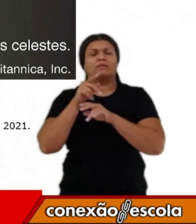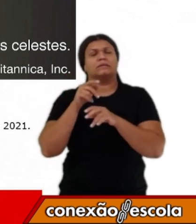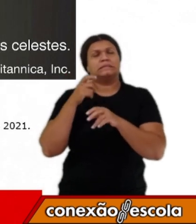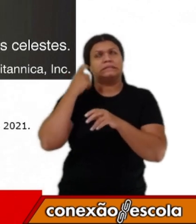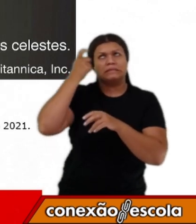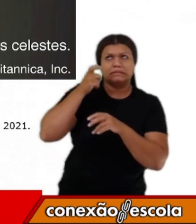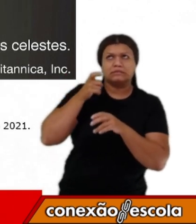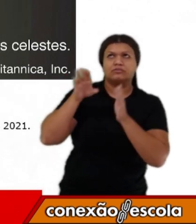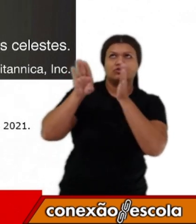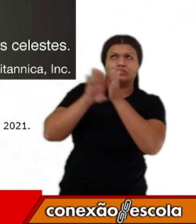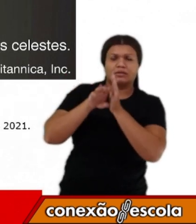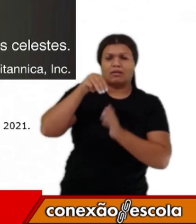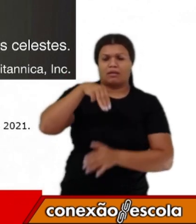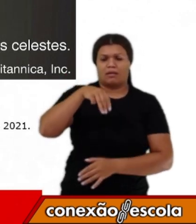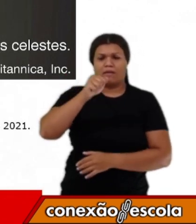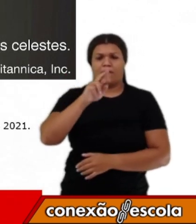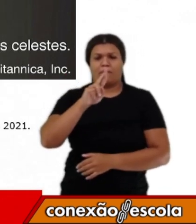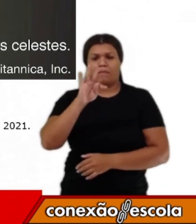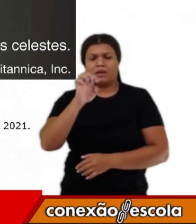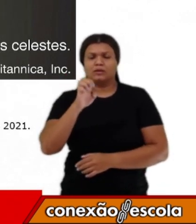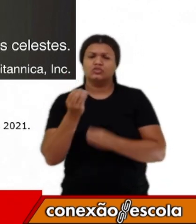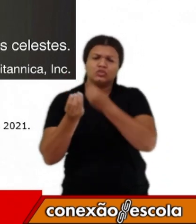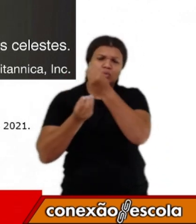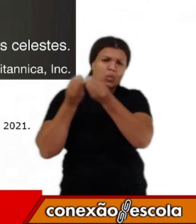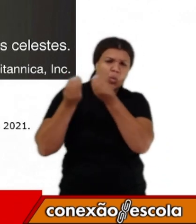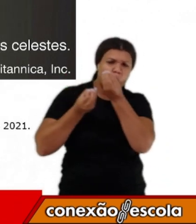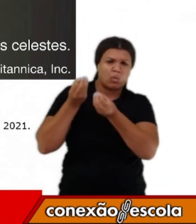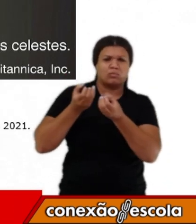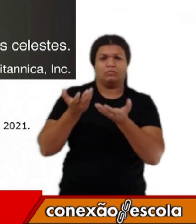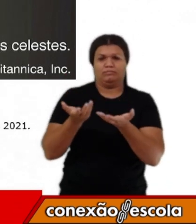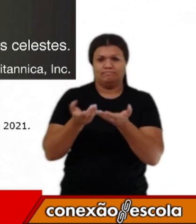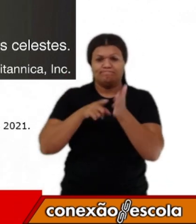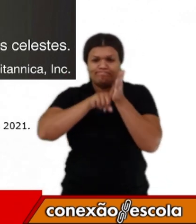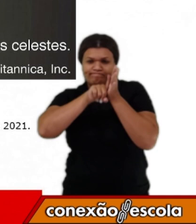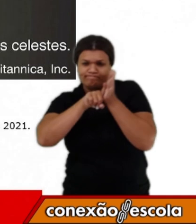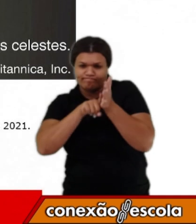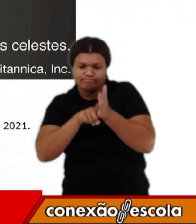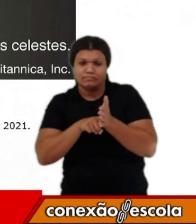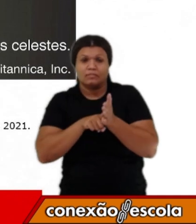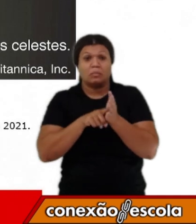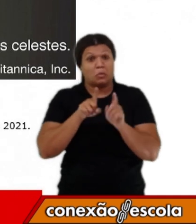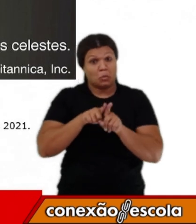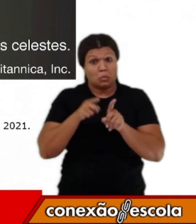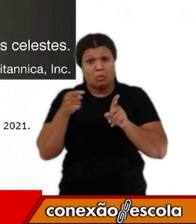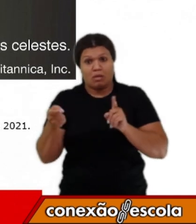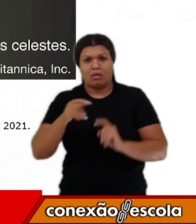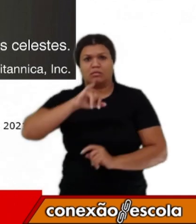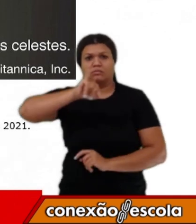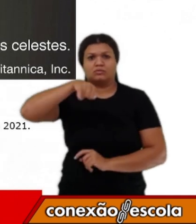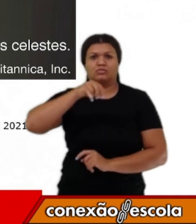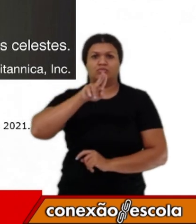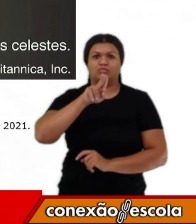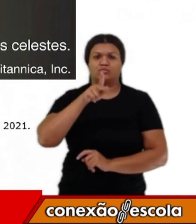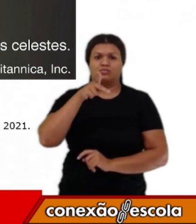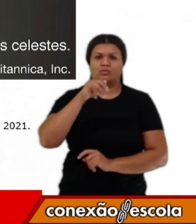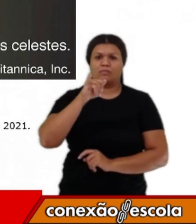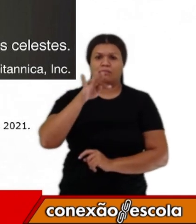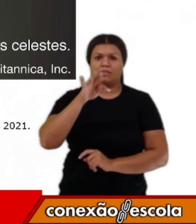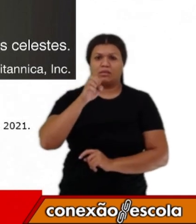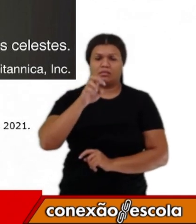de Marte. Ao lado de Marte, nós encontramos Júpiter. E, ao lado de Júpiter, temos